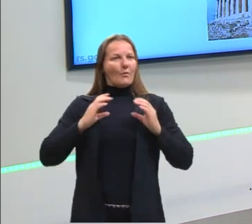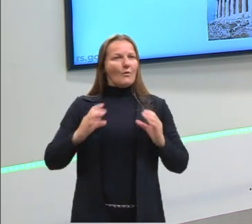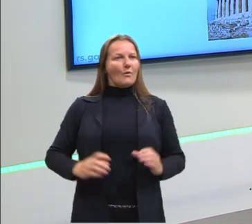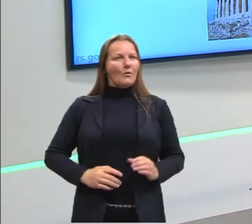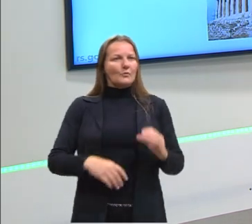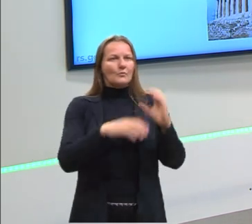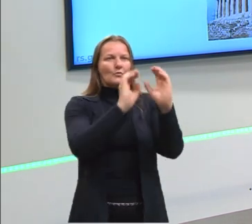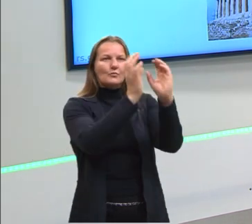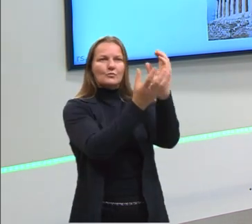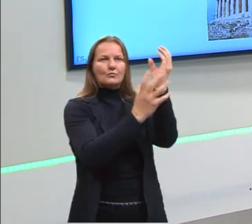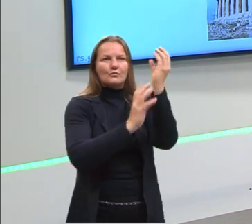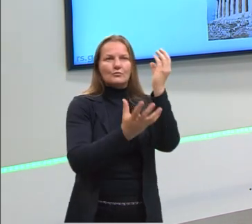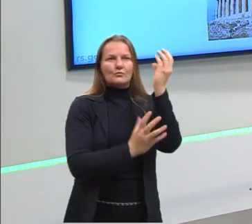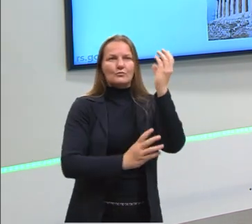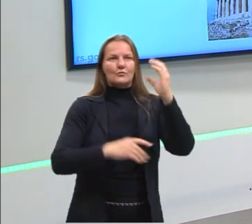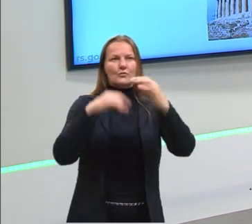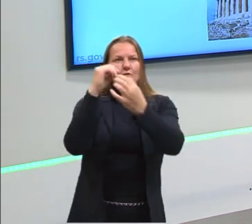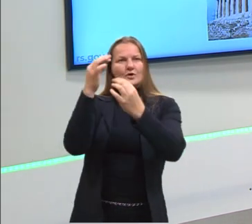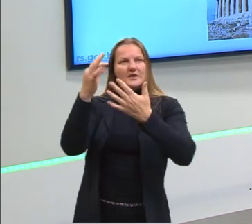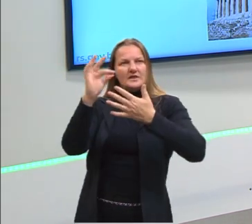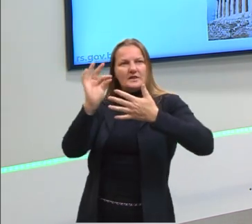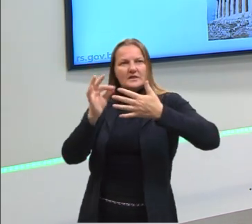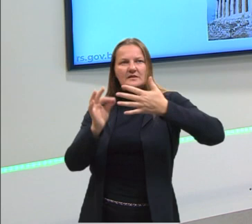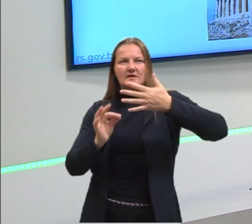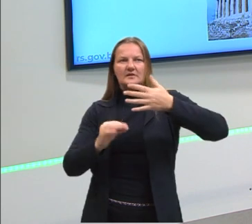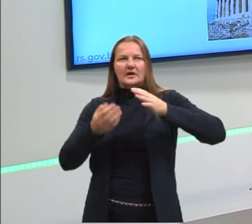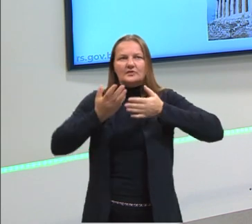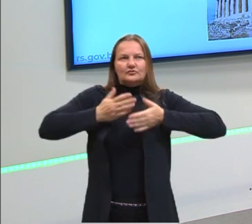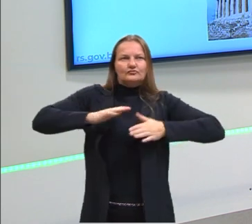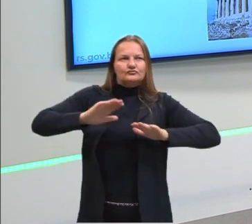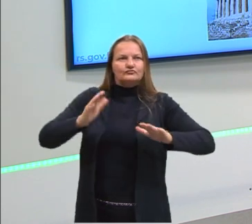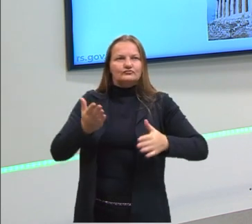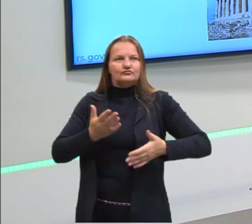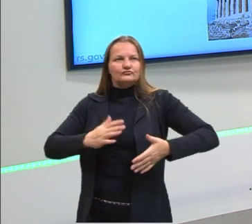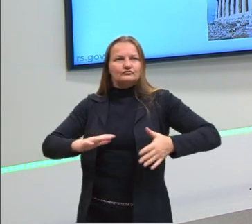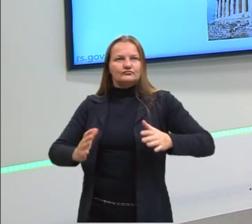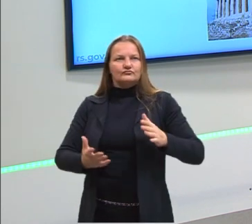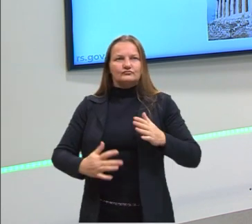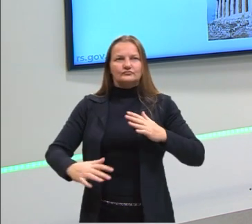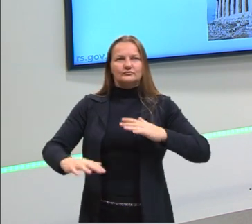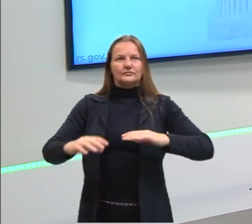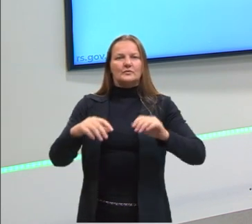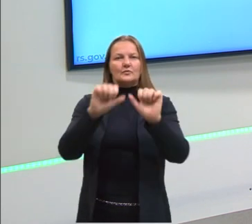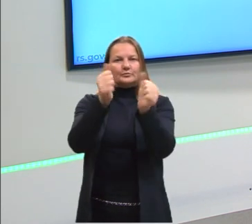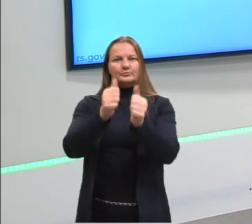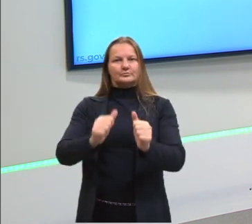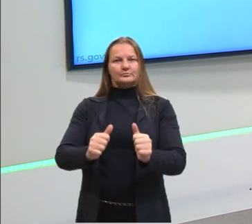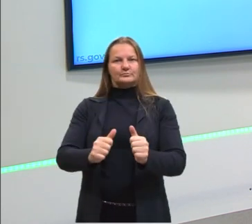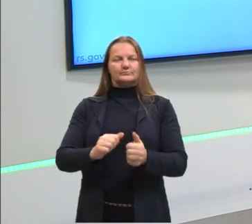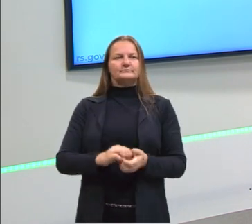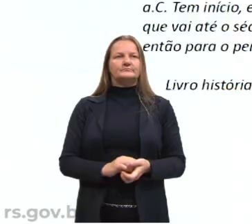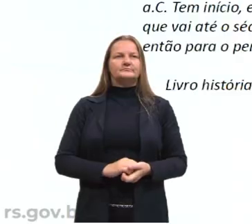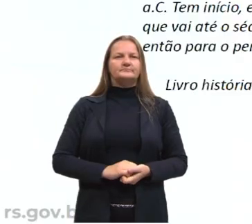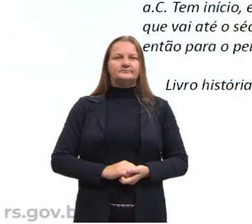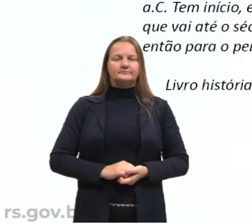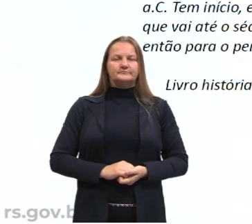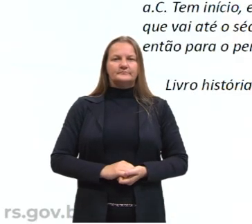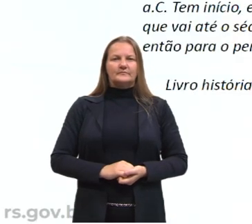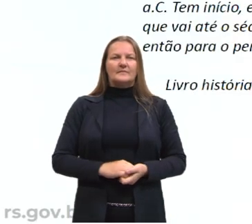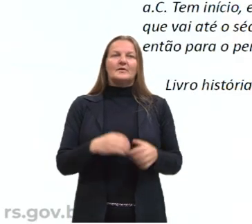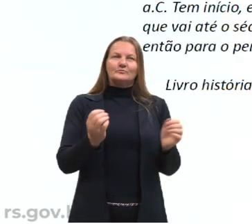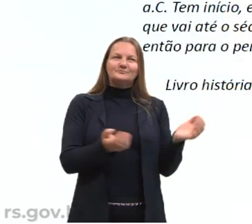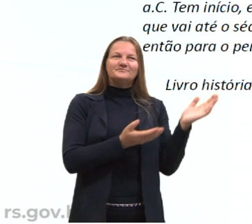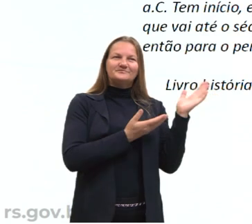expressando detalhes da anatomia humana através da escultura. Então, vamos lá.